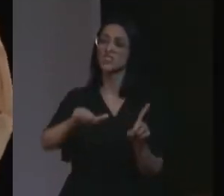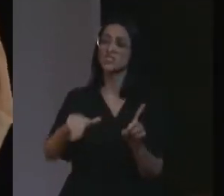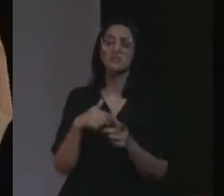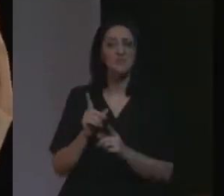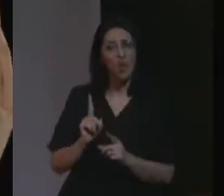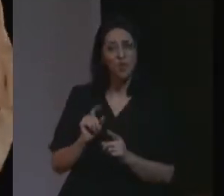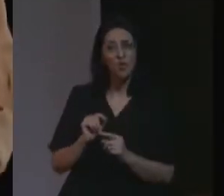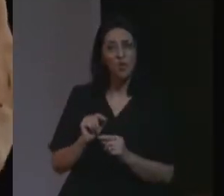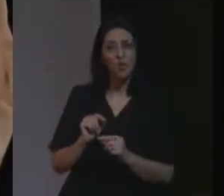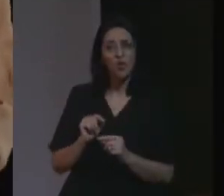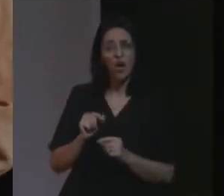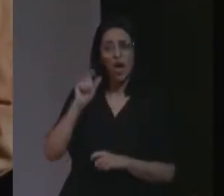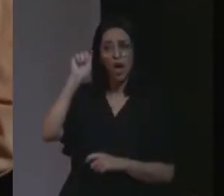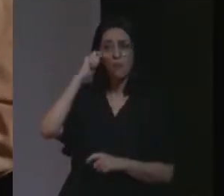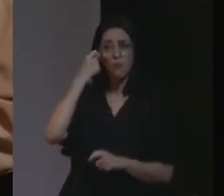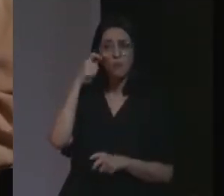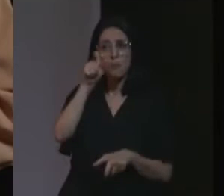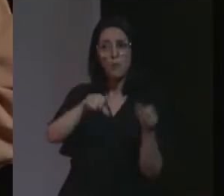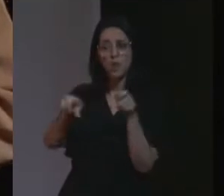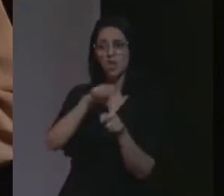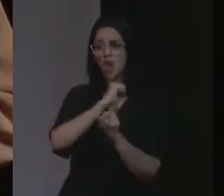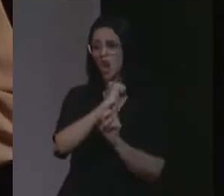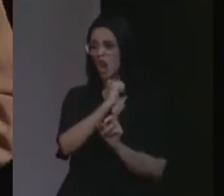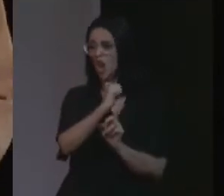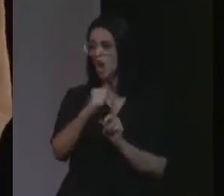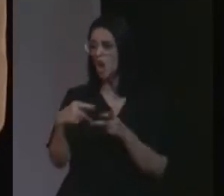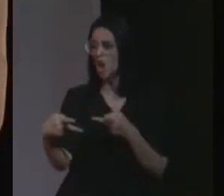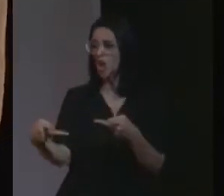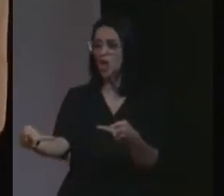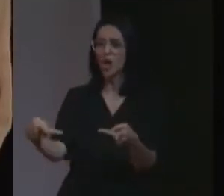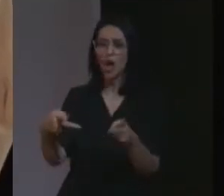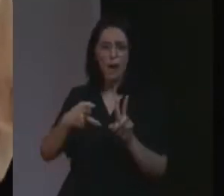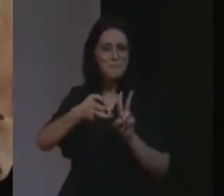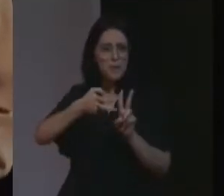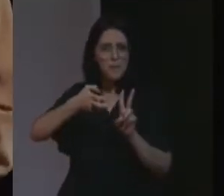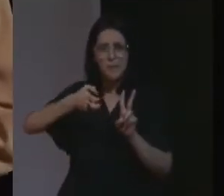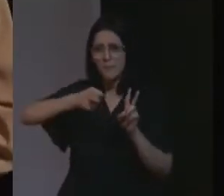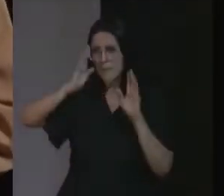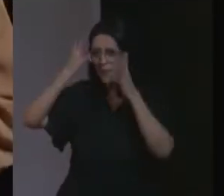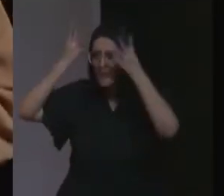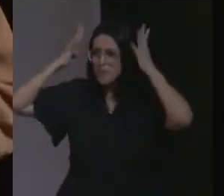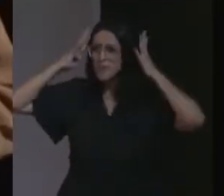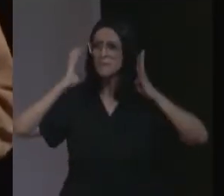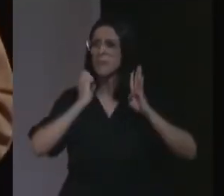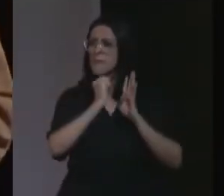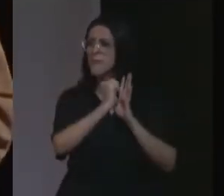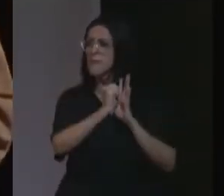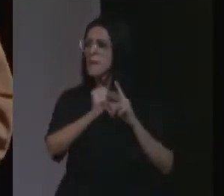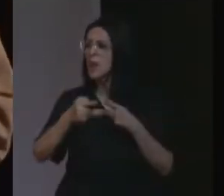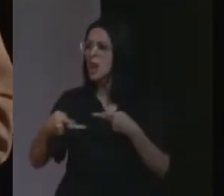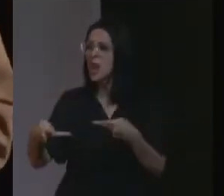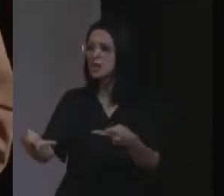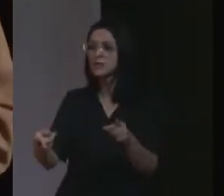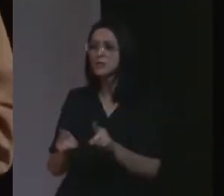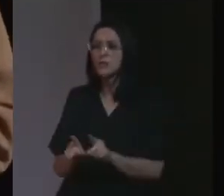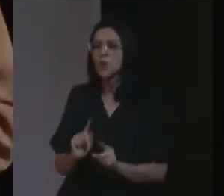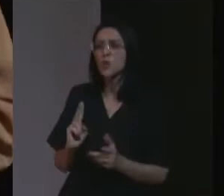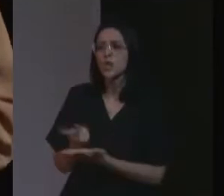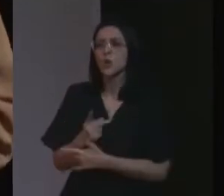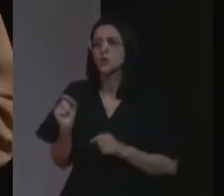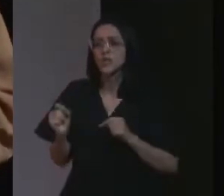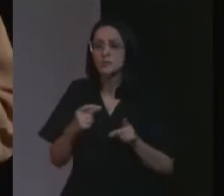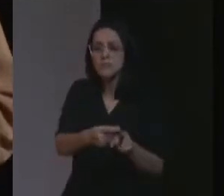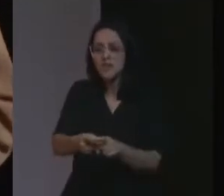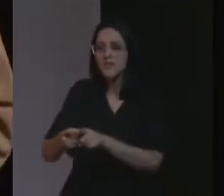acontece com população negra que é exterminada, o que acontece com os índios que foram exterminados, indígenas, o que acontece com toda essa